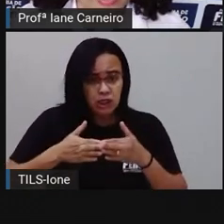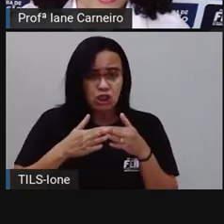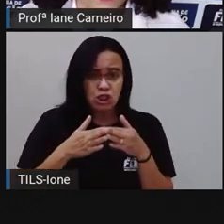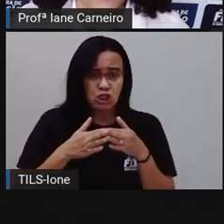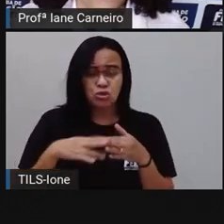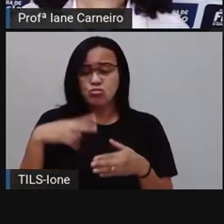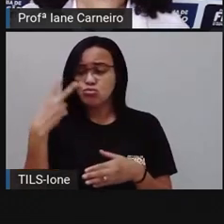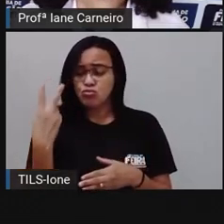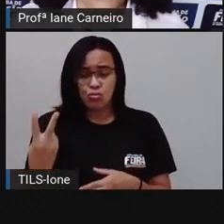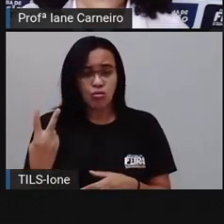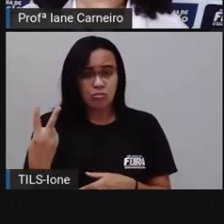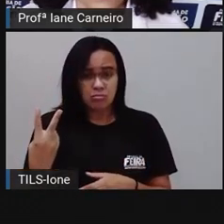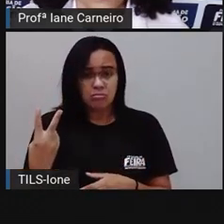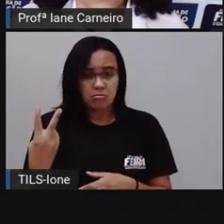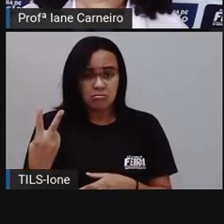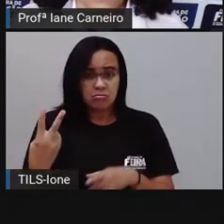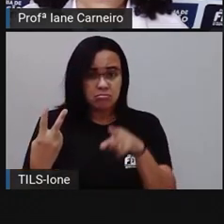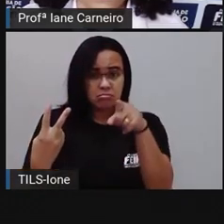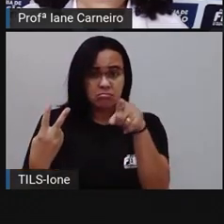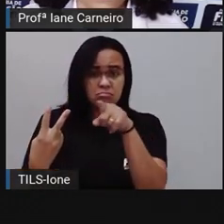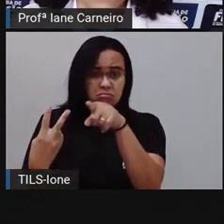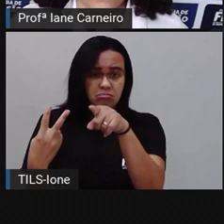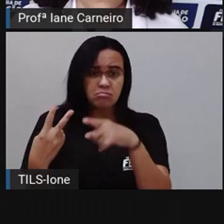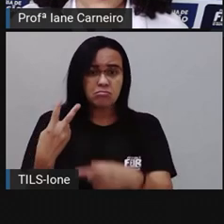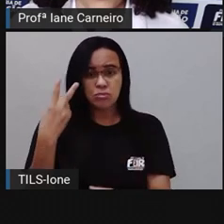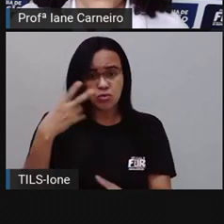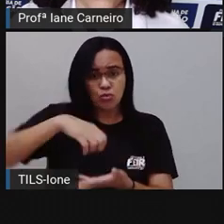Vou botar aqui. Ó.